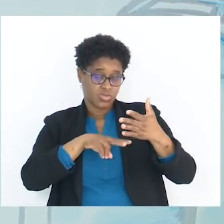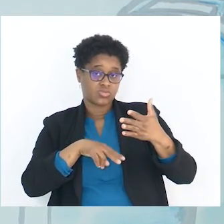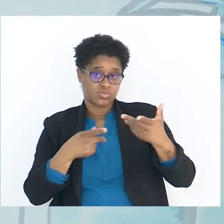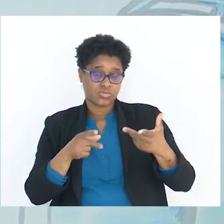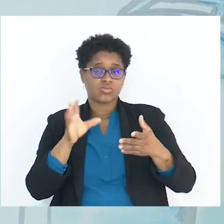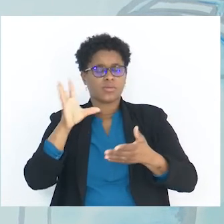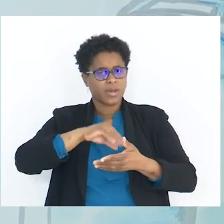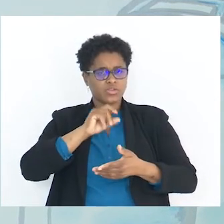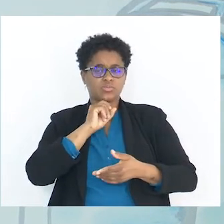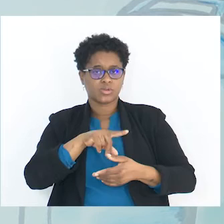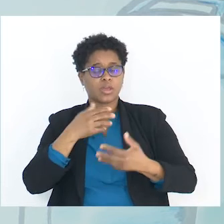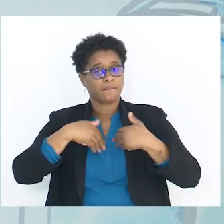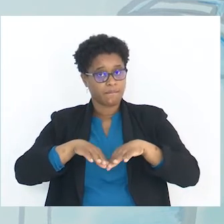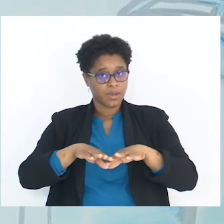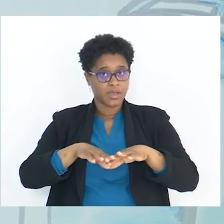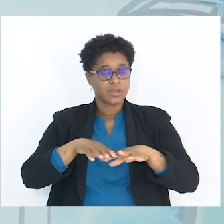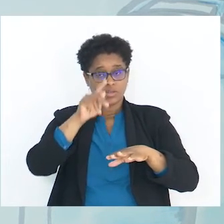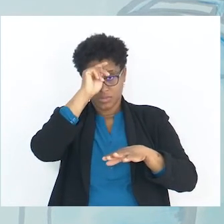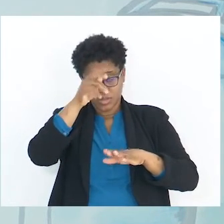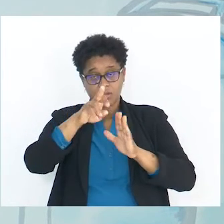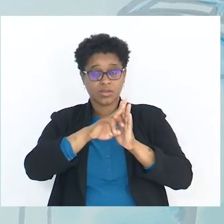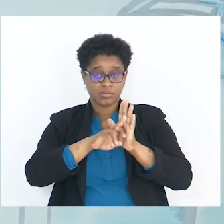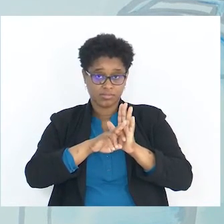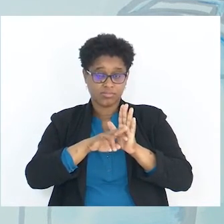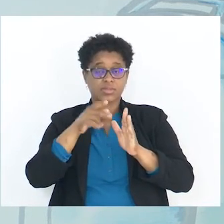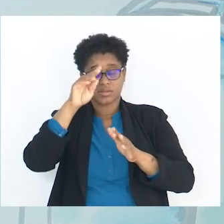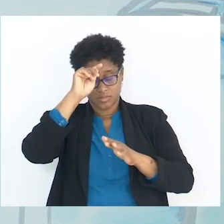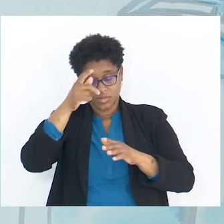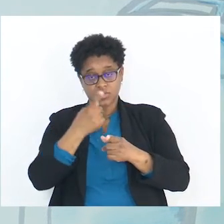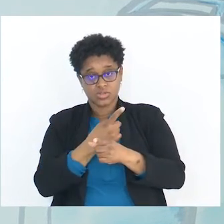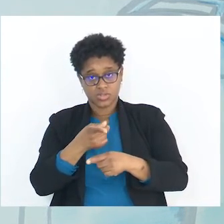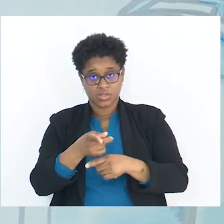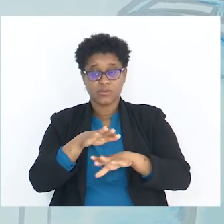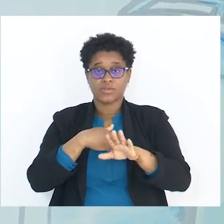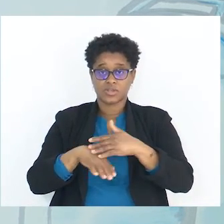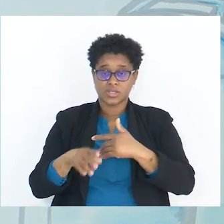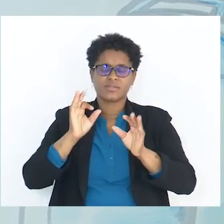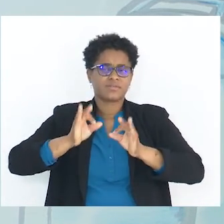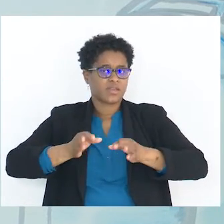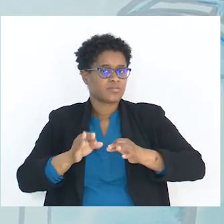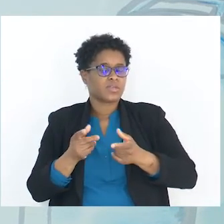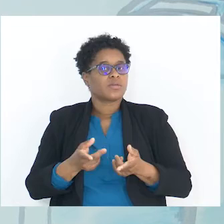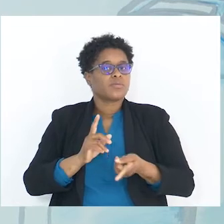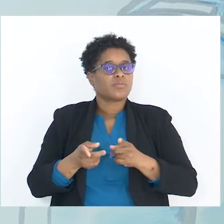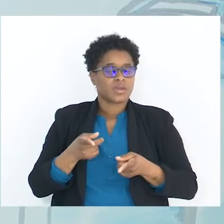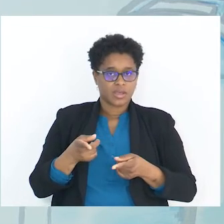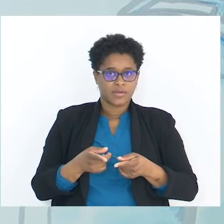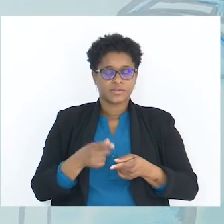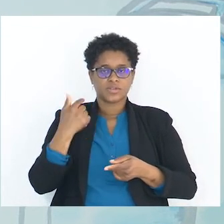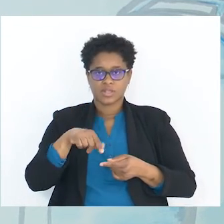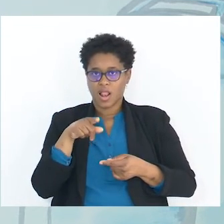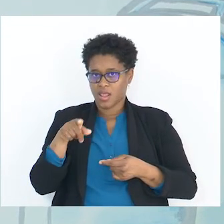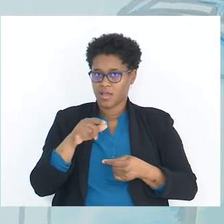ao máximo que puderes. Mas, seguindo as regras, seguindo as características e fazendo sempre aquilo que é.